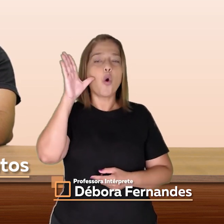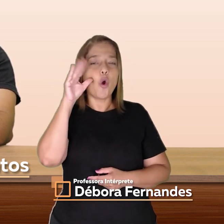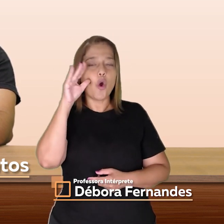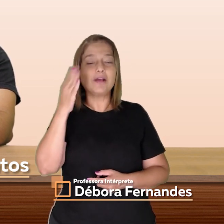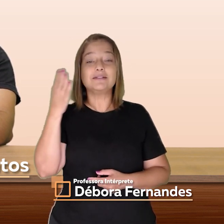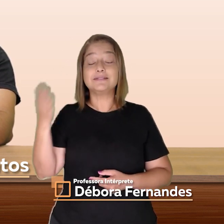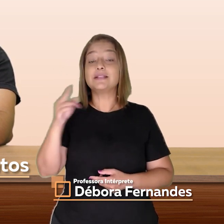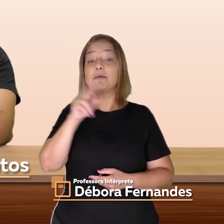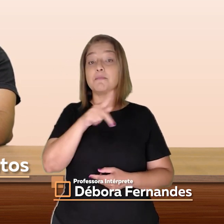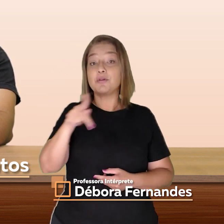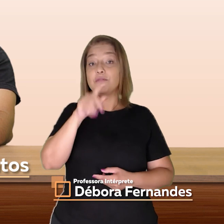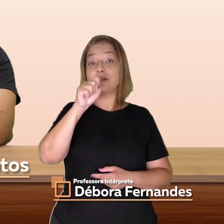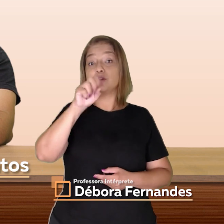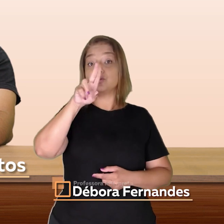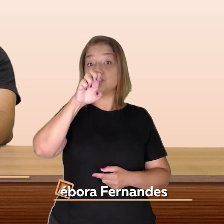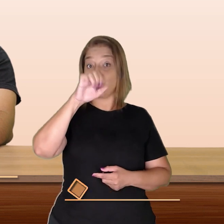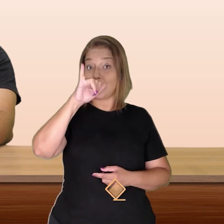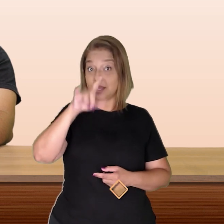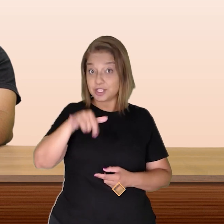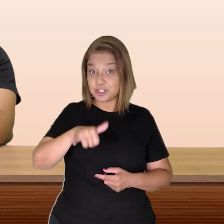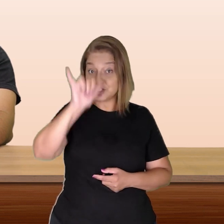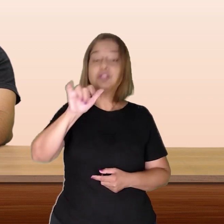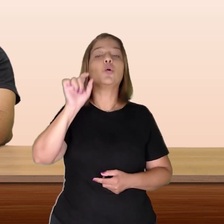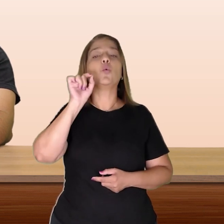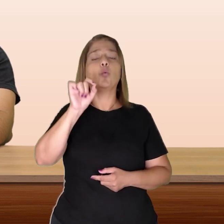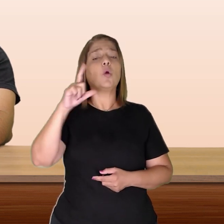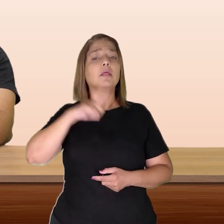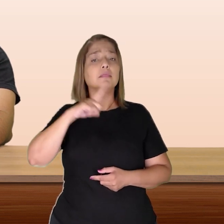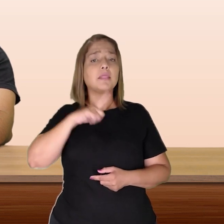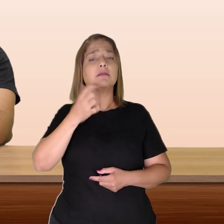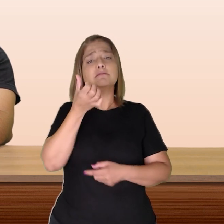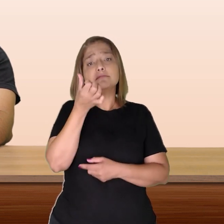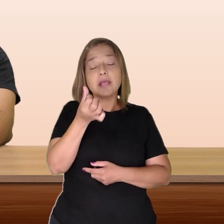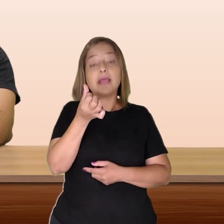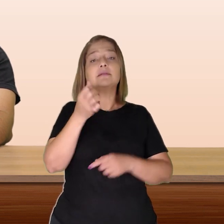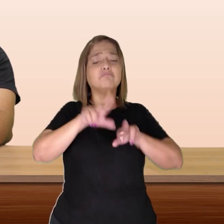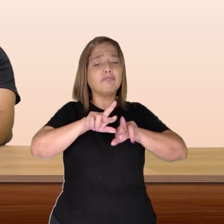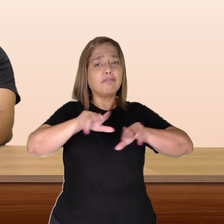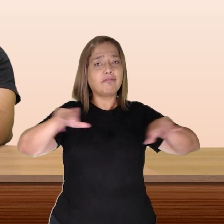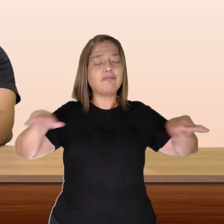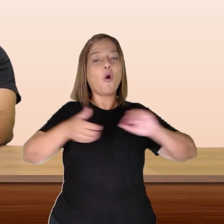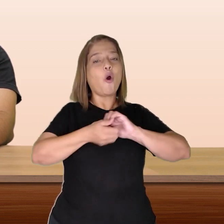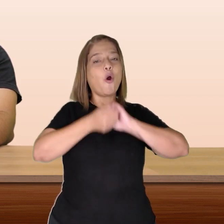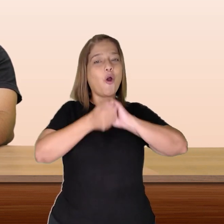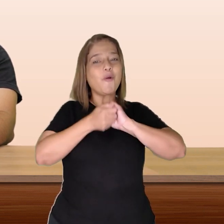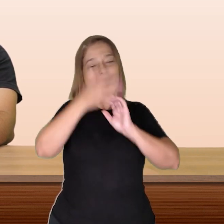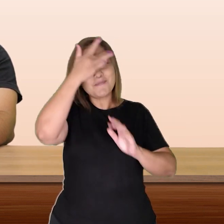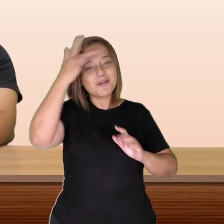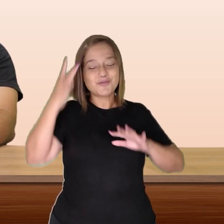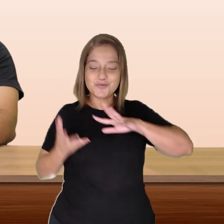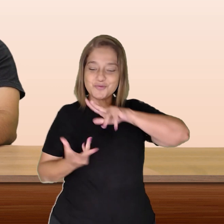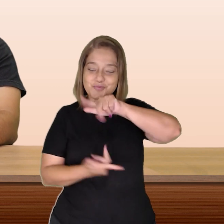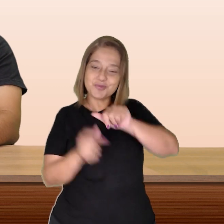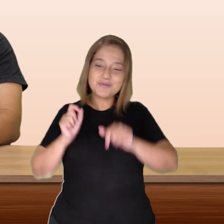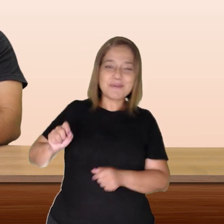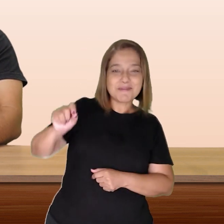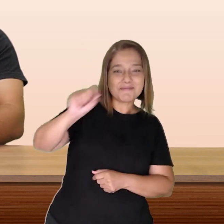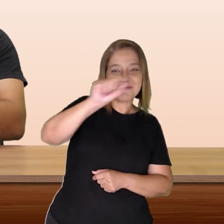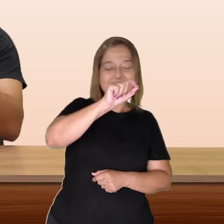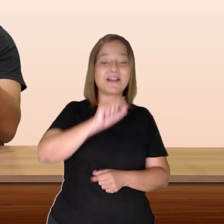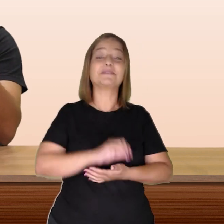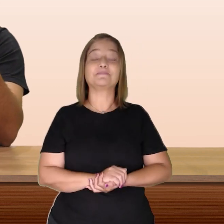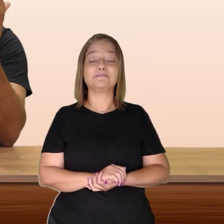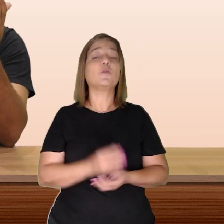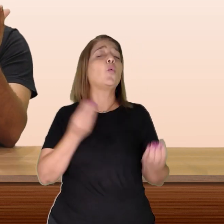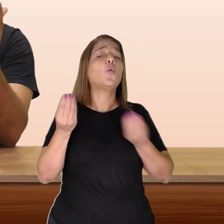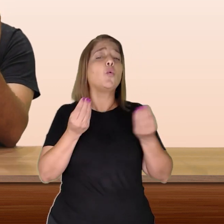que a professora Suede trouxe em seu vídeo sobre seis formas de cumprimentar pessoas ao redor do mundo. Como você,